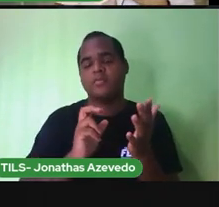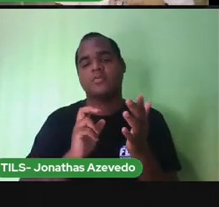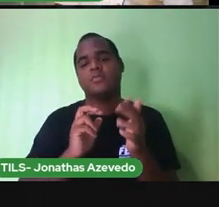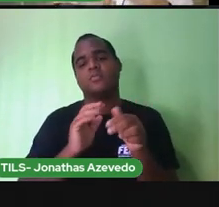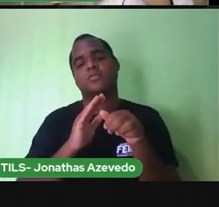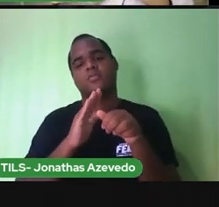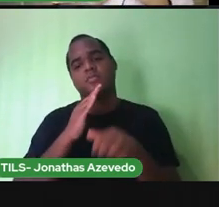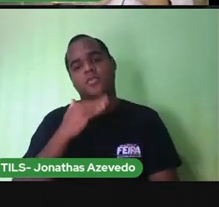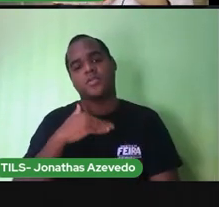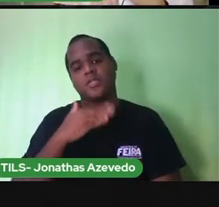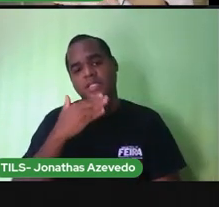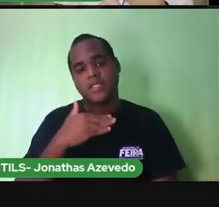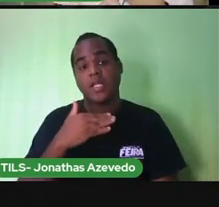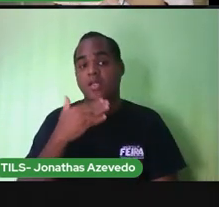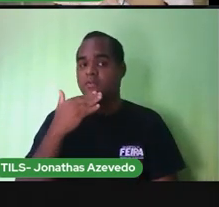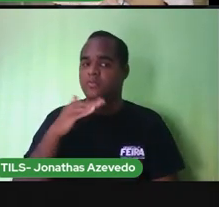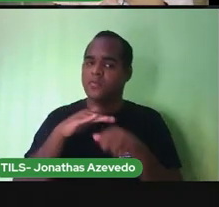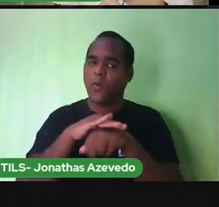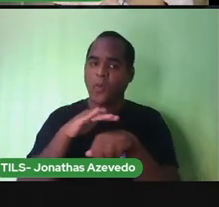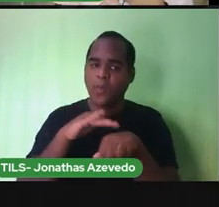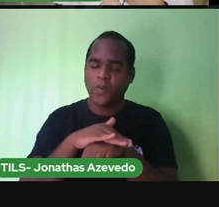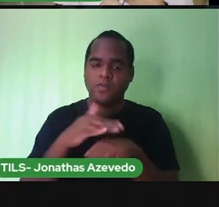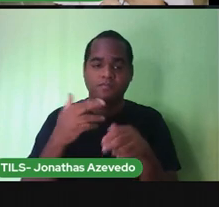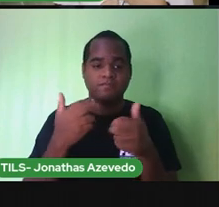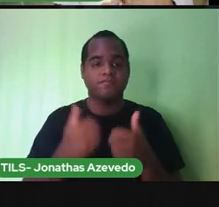Tarde. E noite.